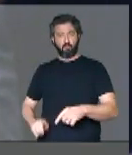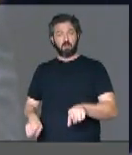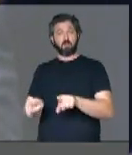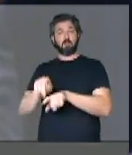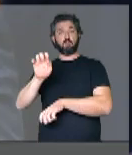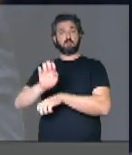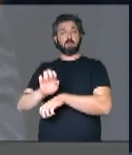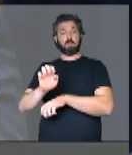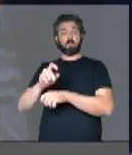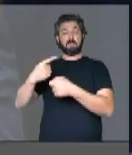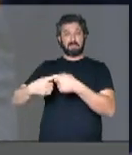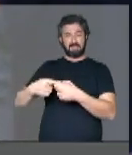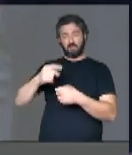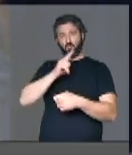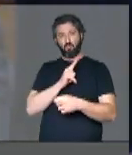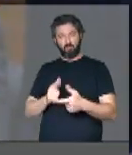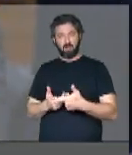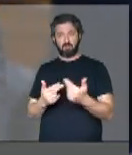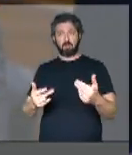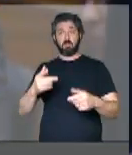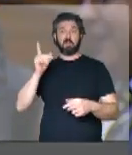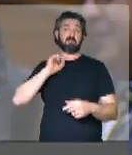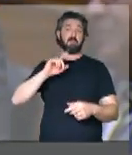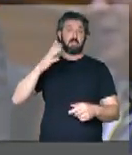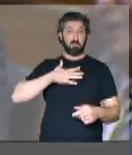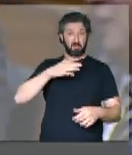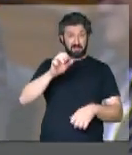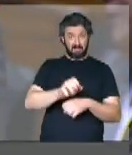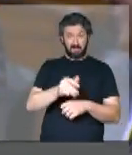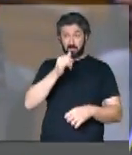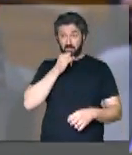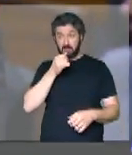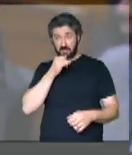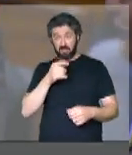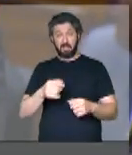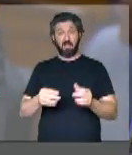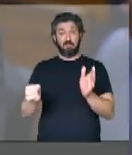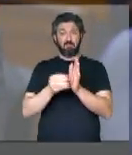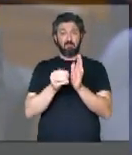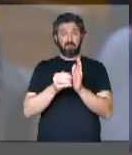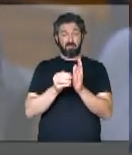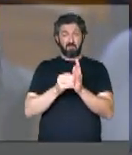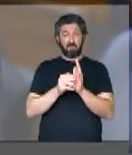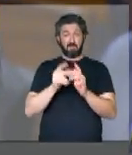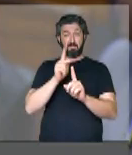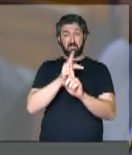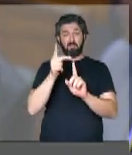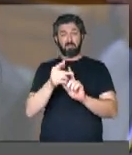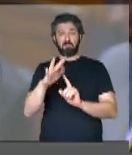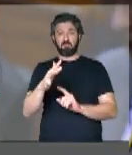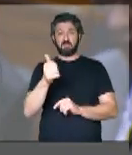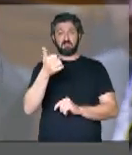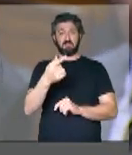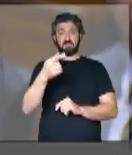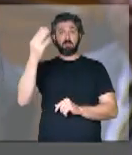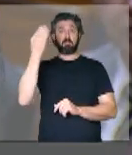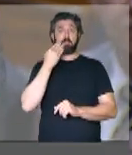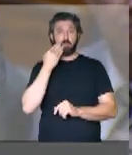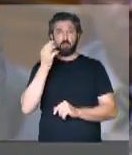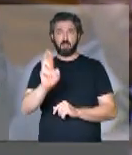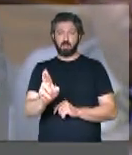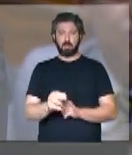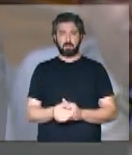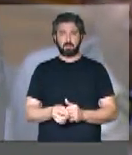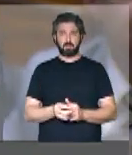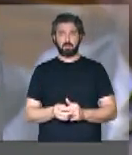municípios. Só o meu estado, Minas Gerais, o déficit da Previdência por ano, cerca de 17 bilhões de reais.